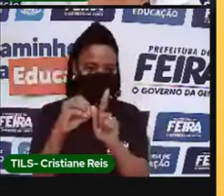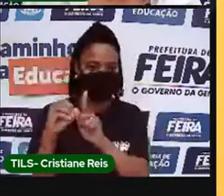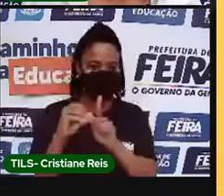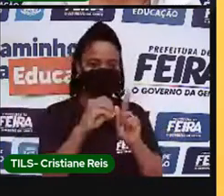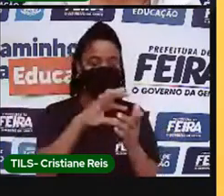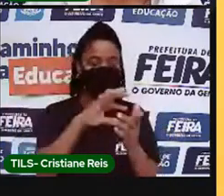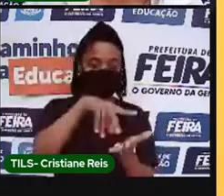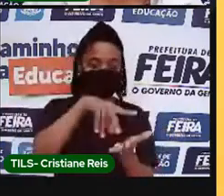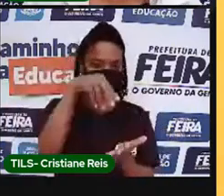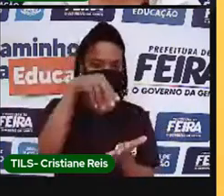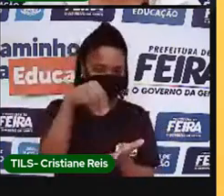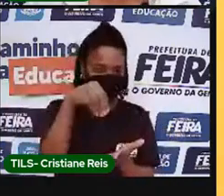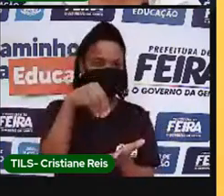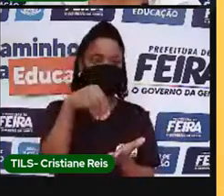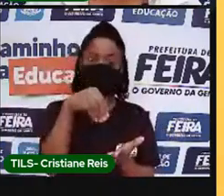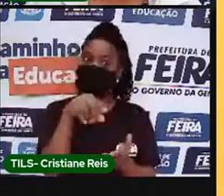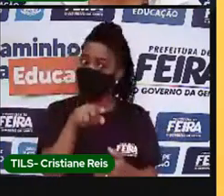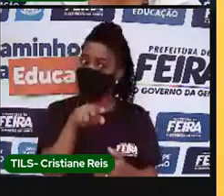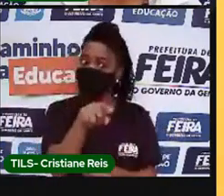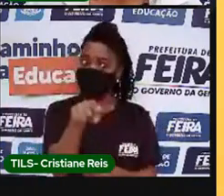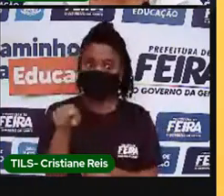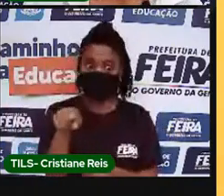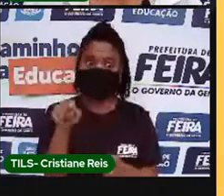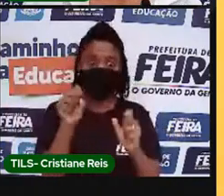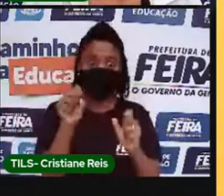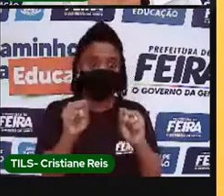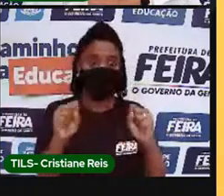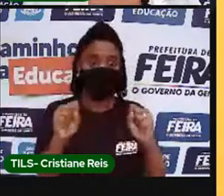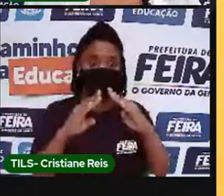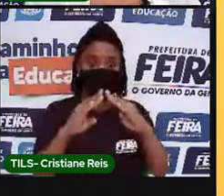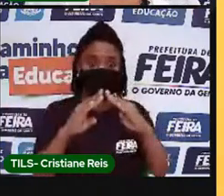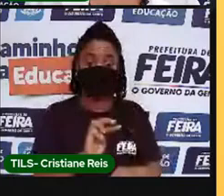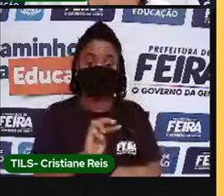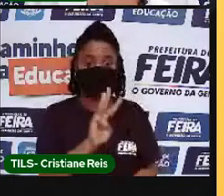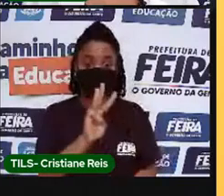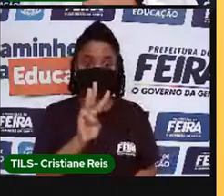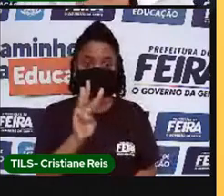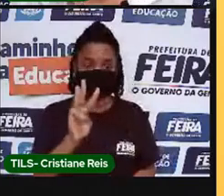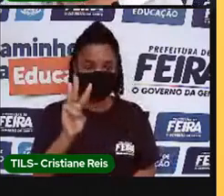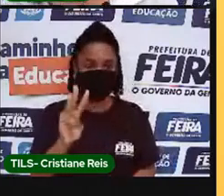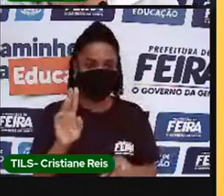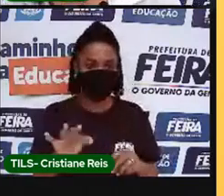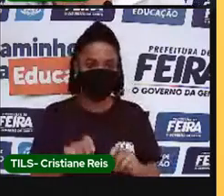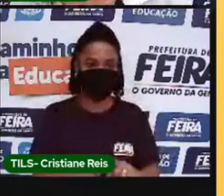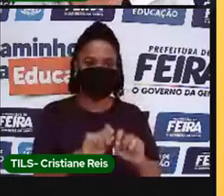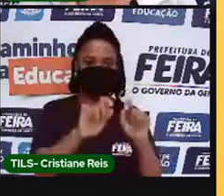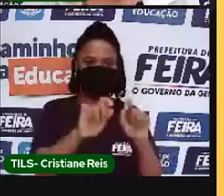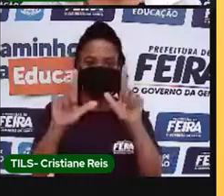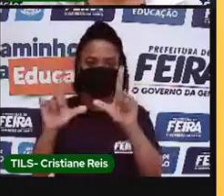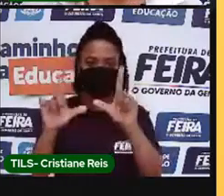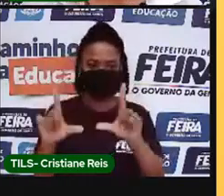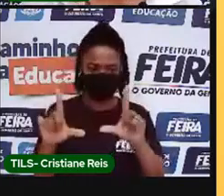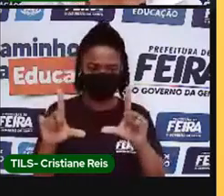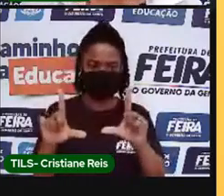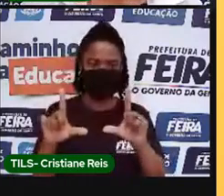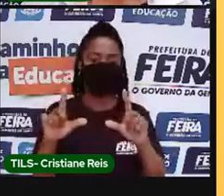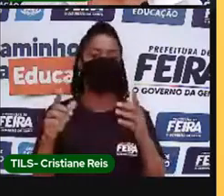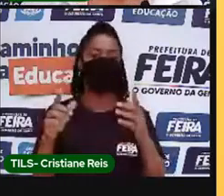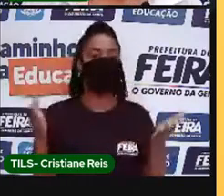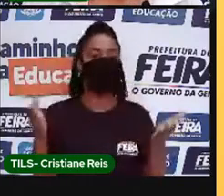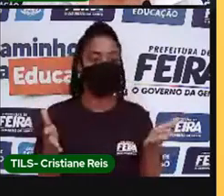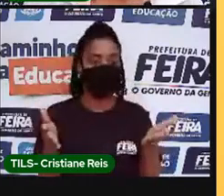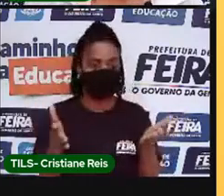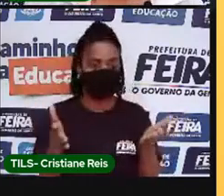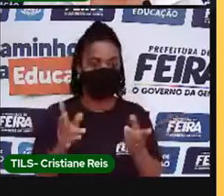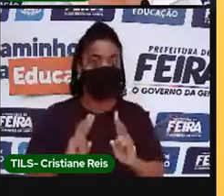como sugestão para vocês explorarem em casa, vamos agora continuar percebendo o quanto